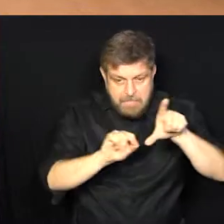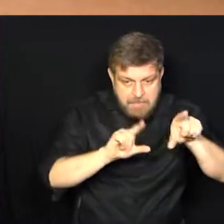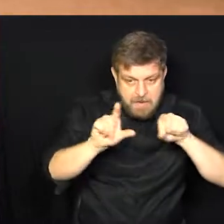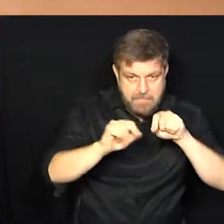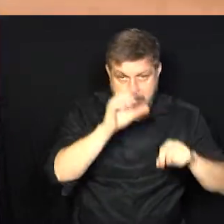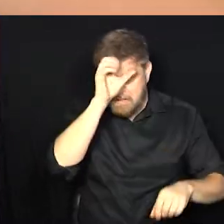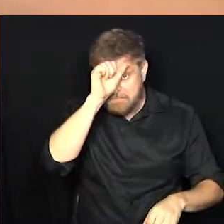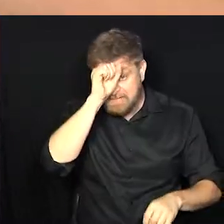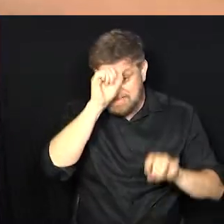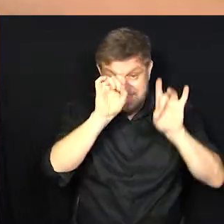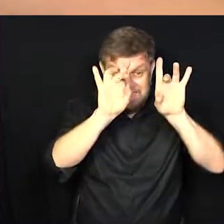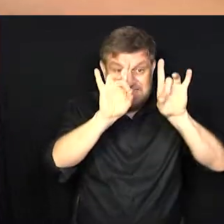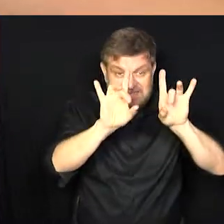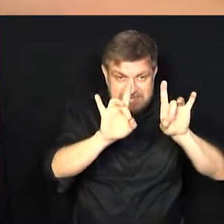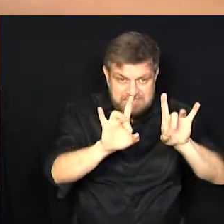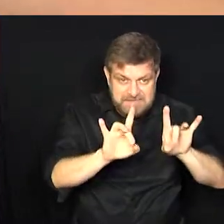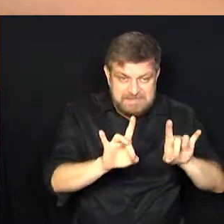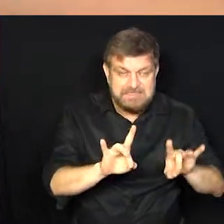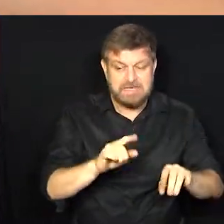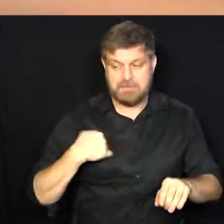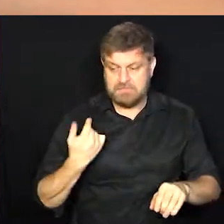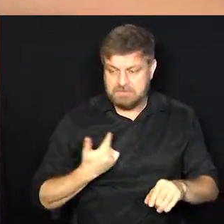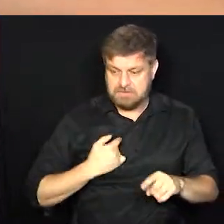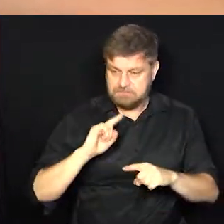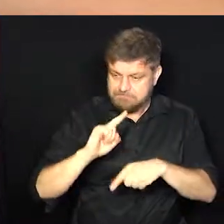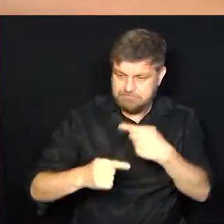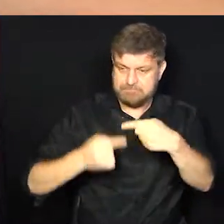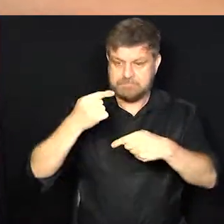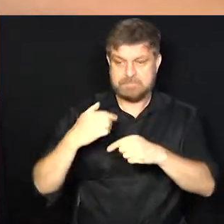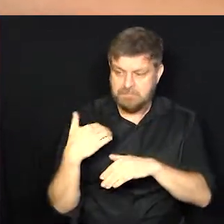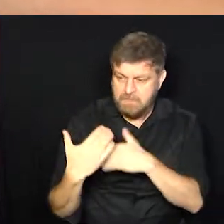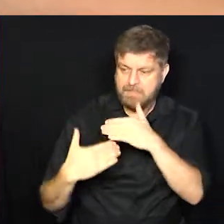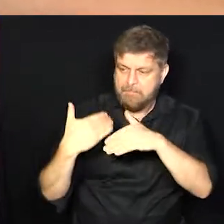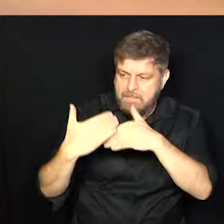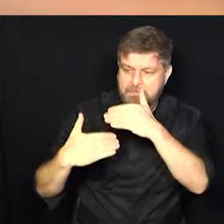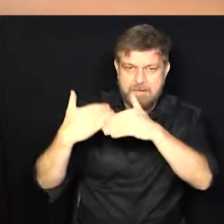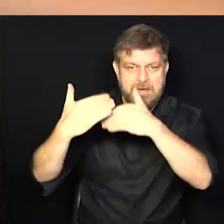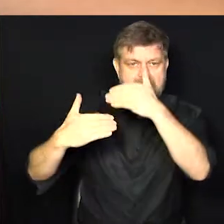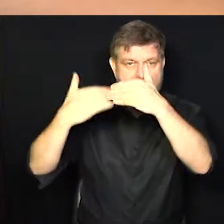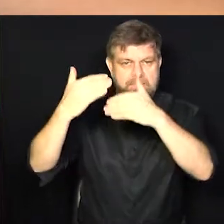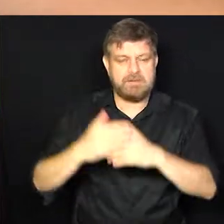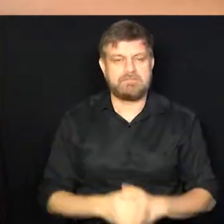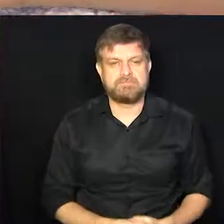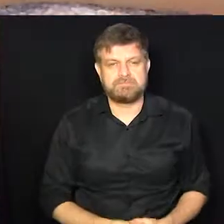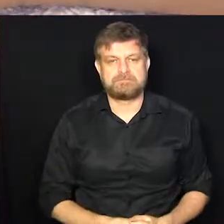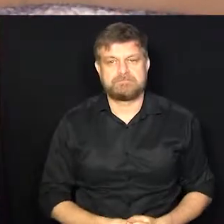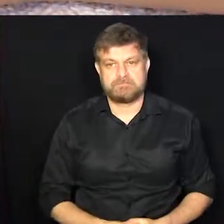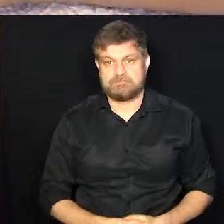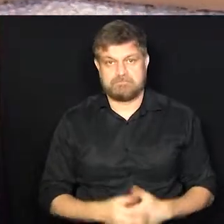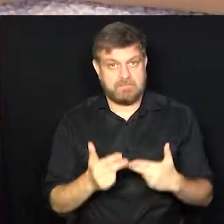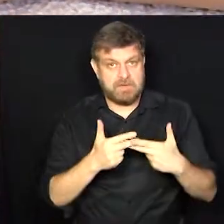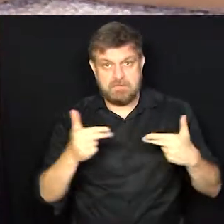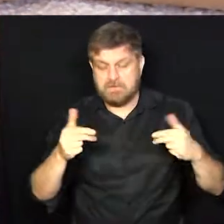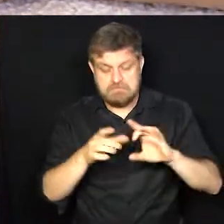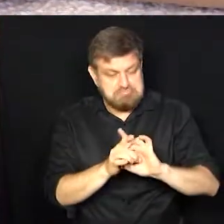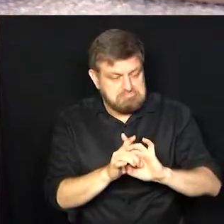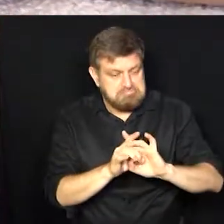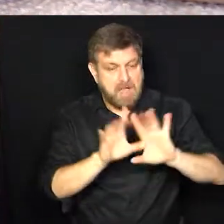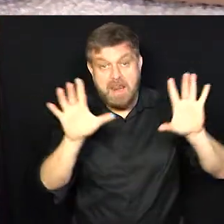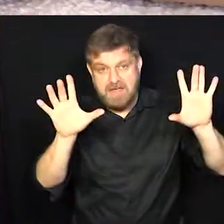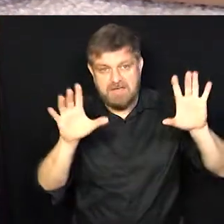especializar, para a gente avançar na profissão mesmo, que é uma coisa muito aberta.